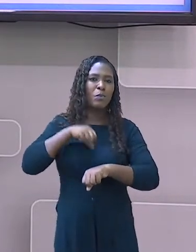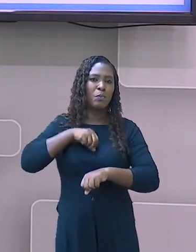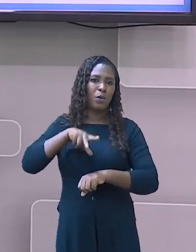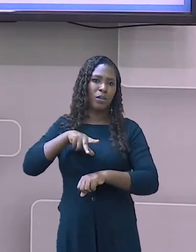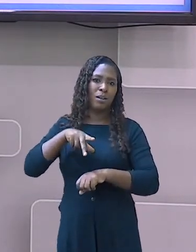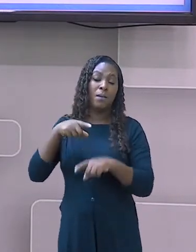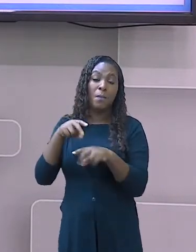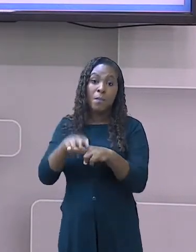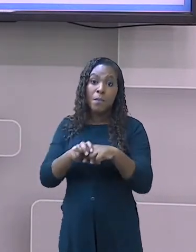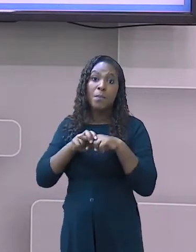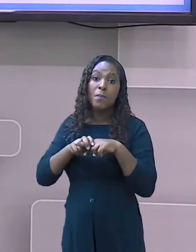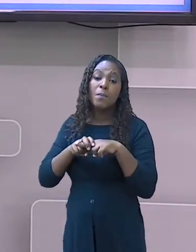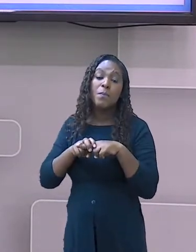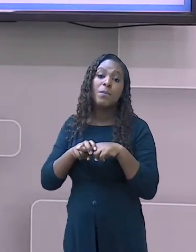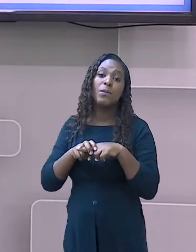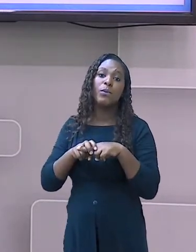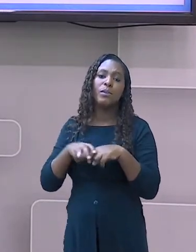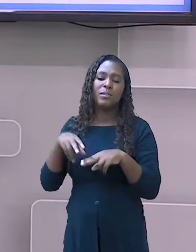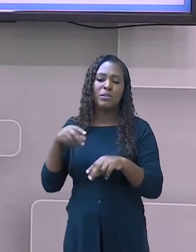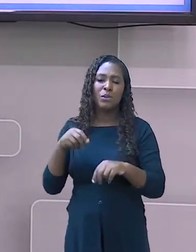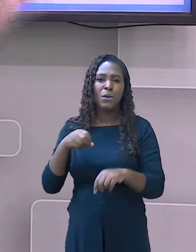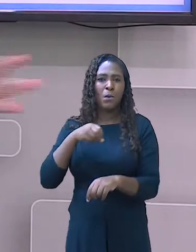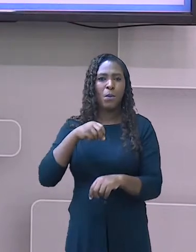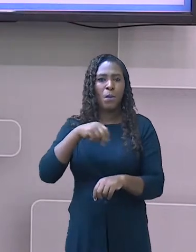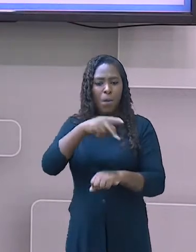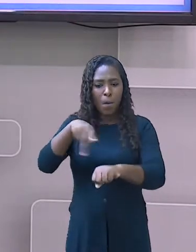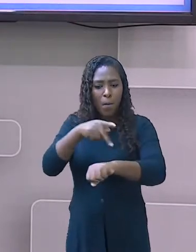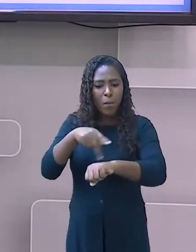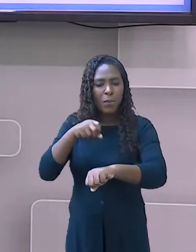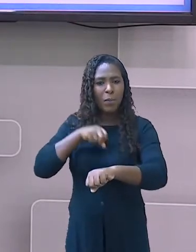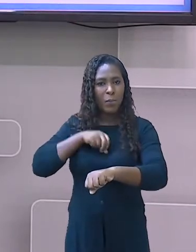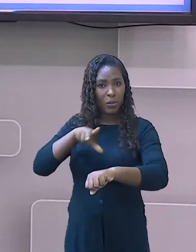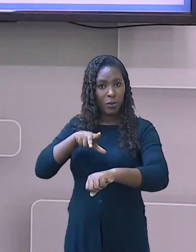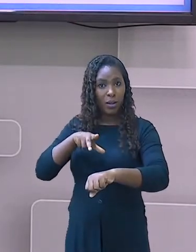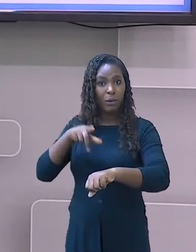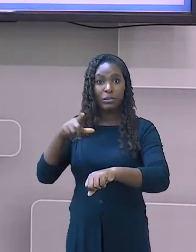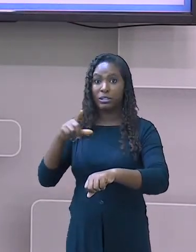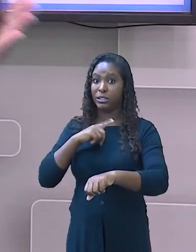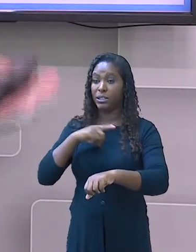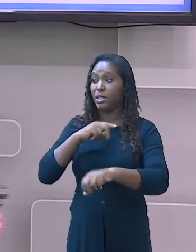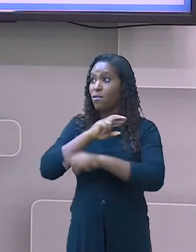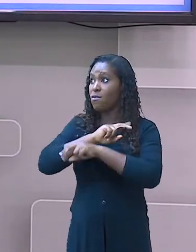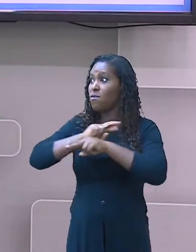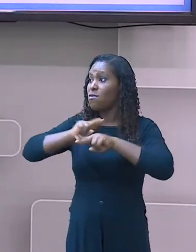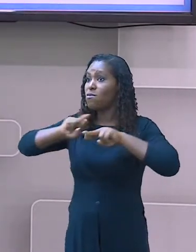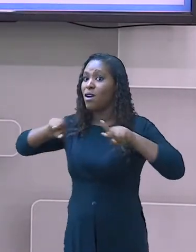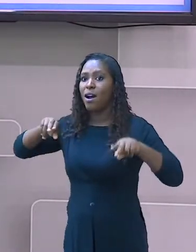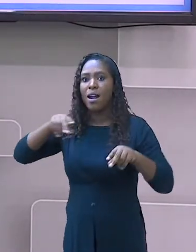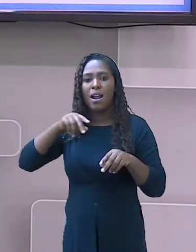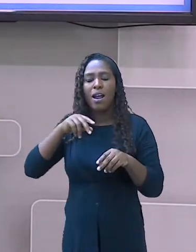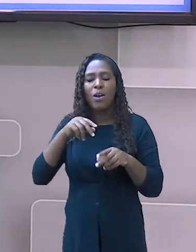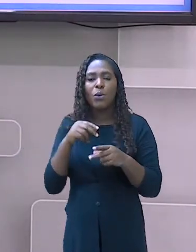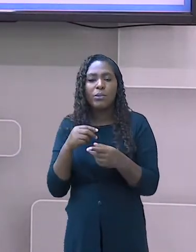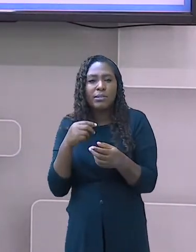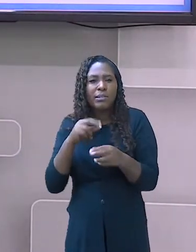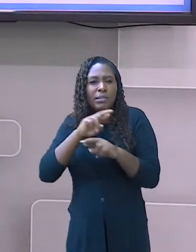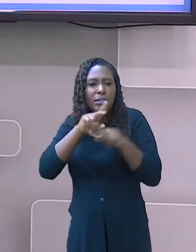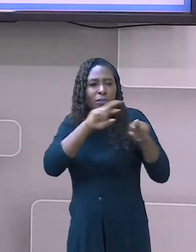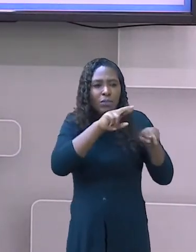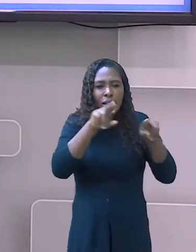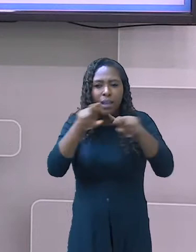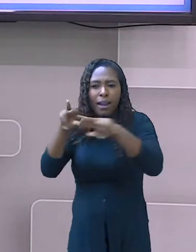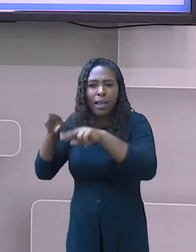comércio de especiarias do século XVI. Com a intenção de fixar